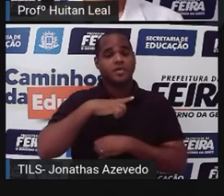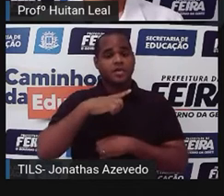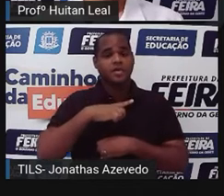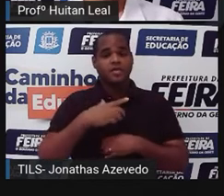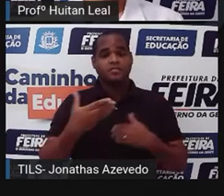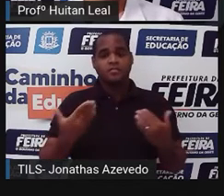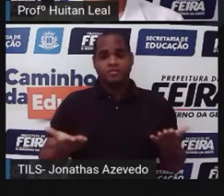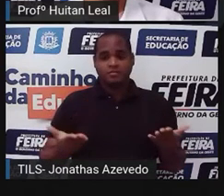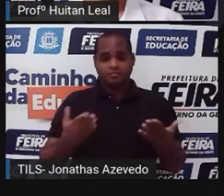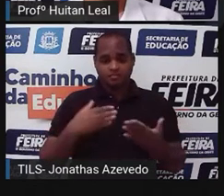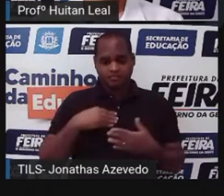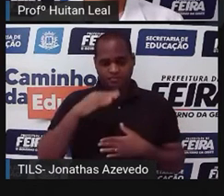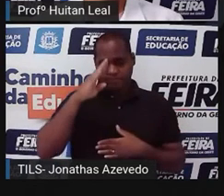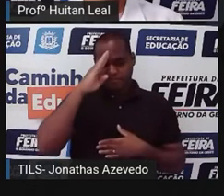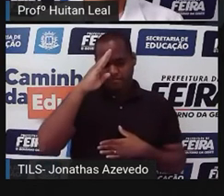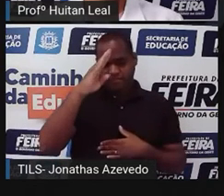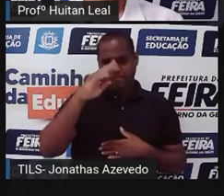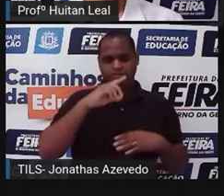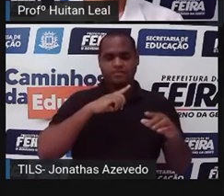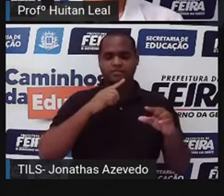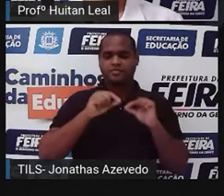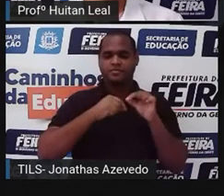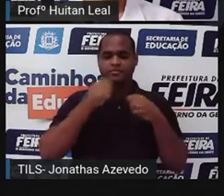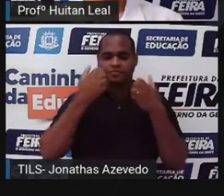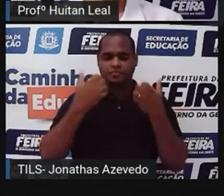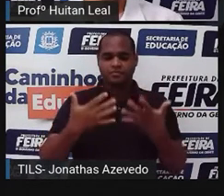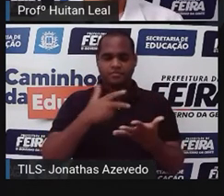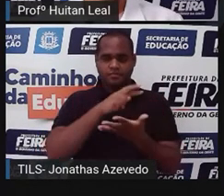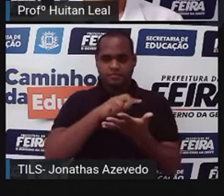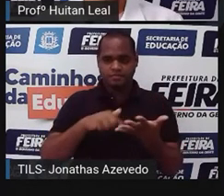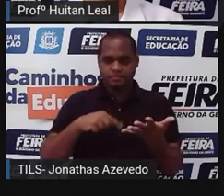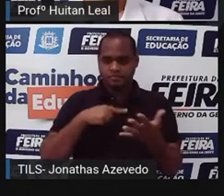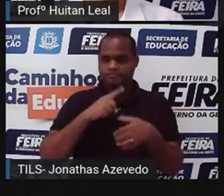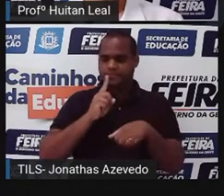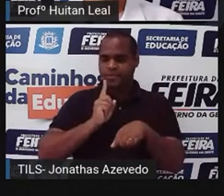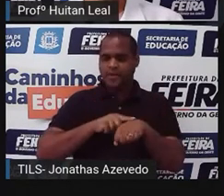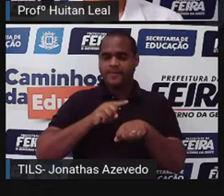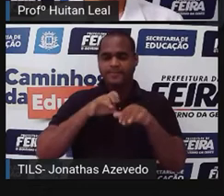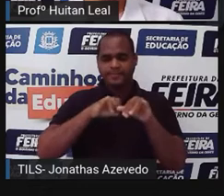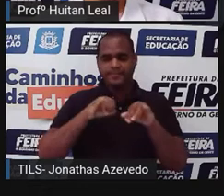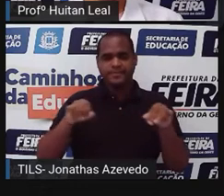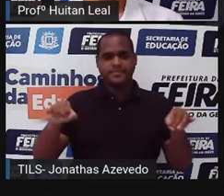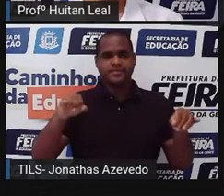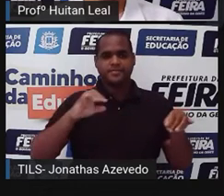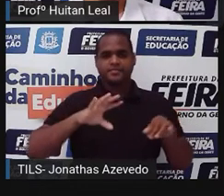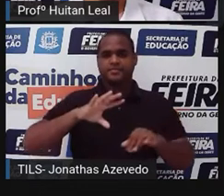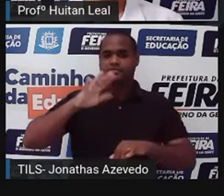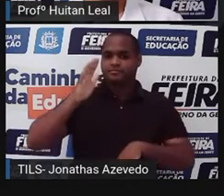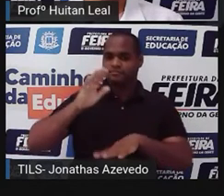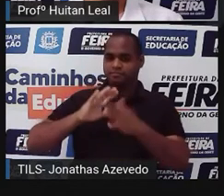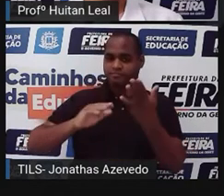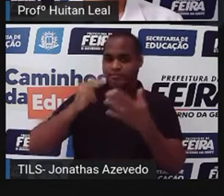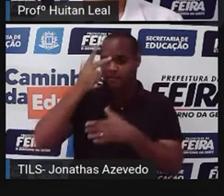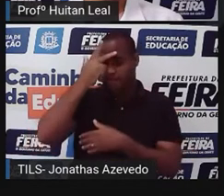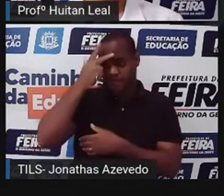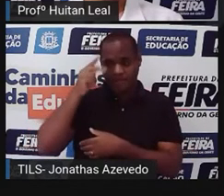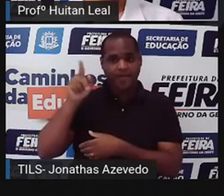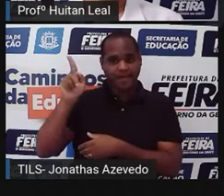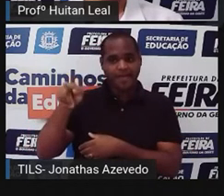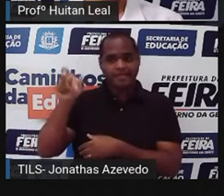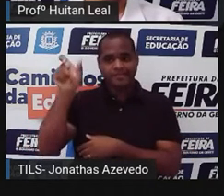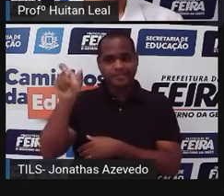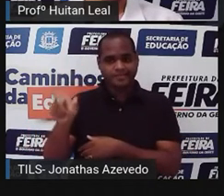no momento da notícia, no momento do fato. Uso de evidências das testemunhas oculares. Então,